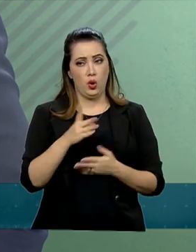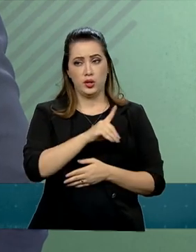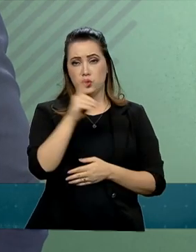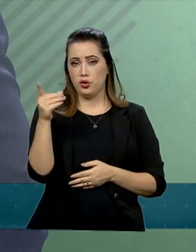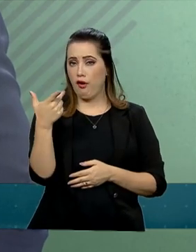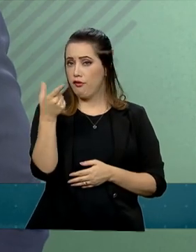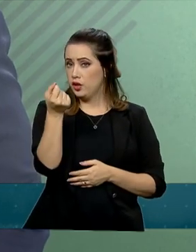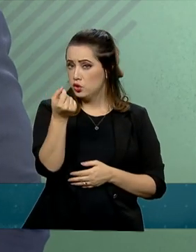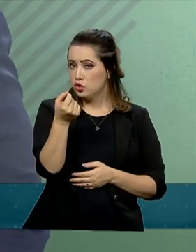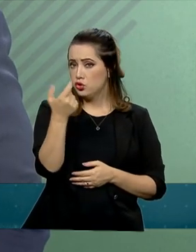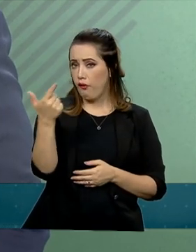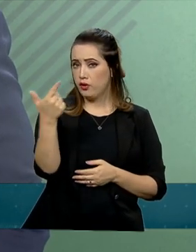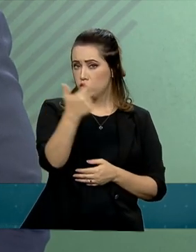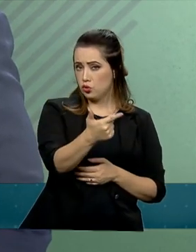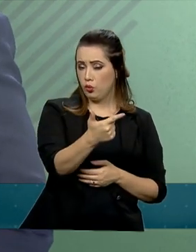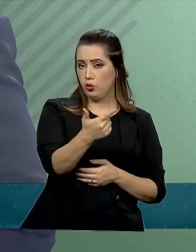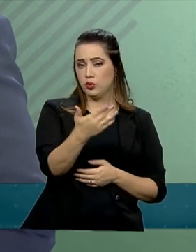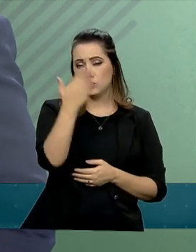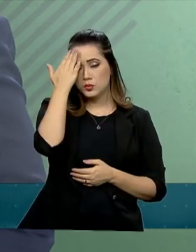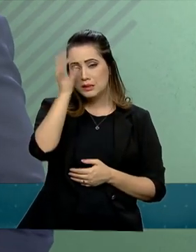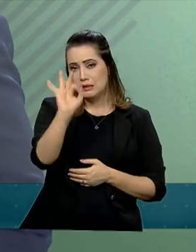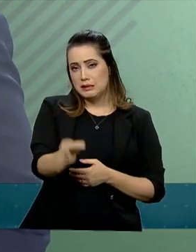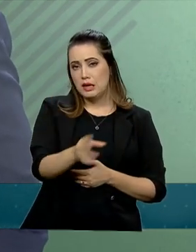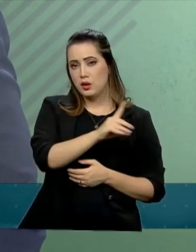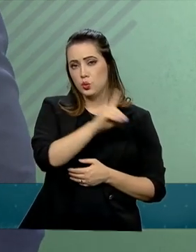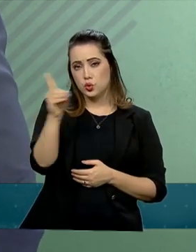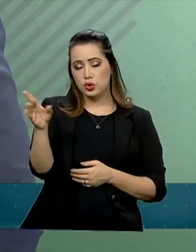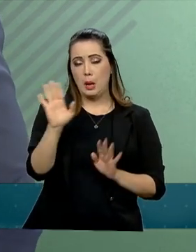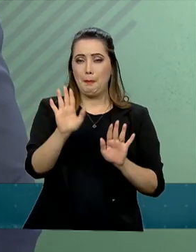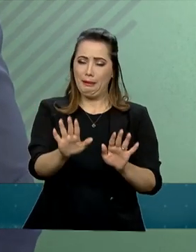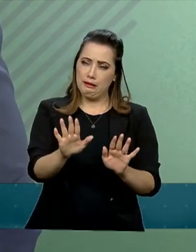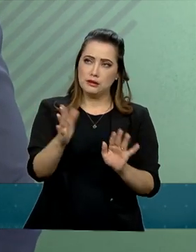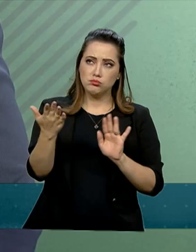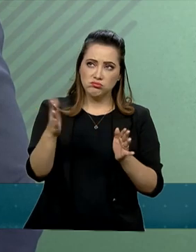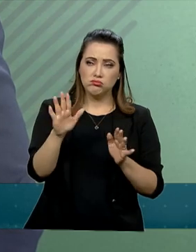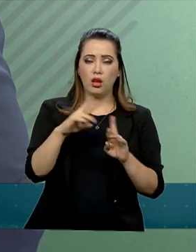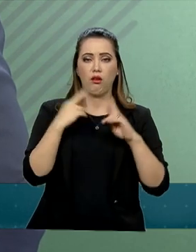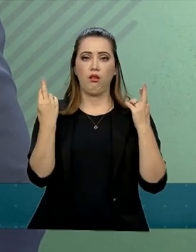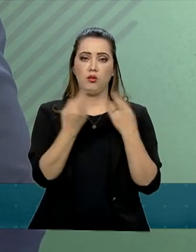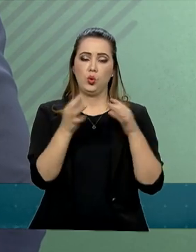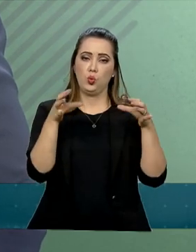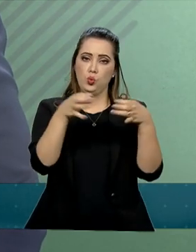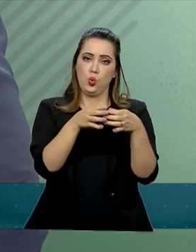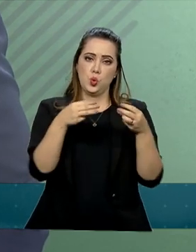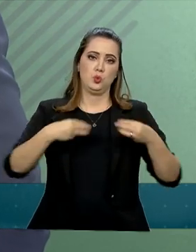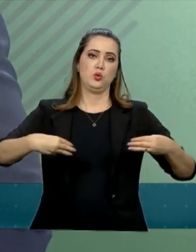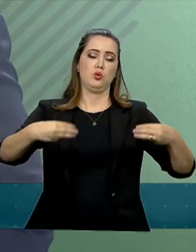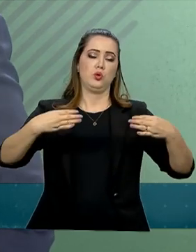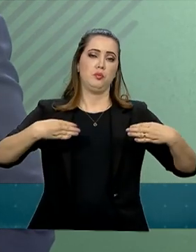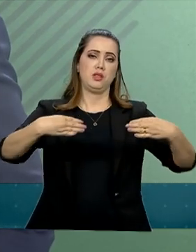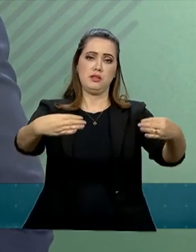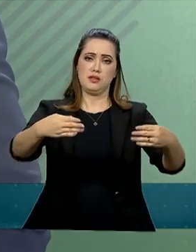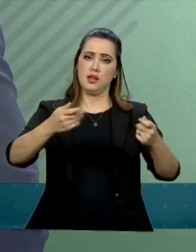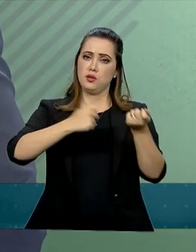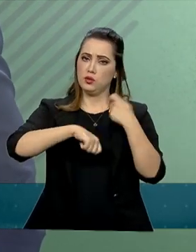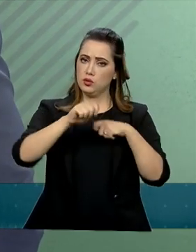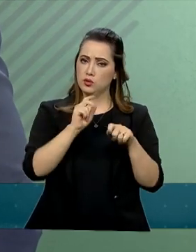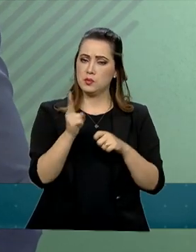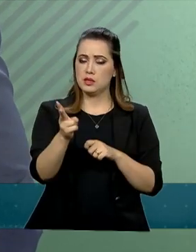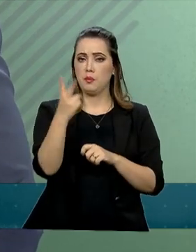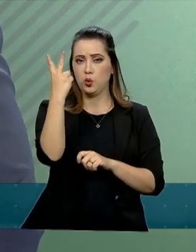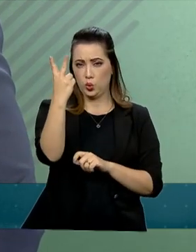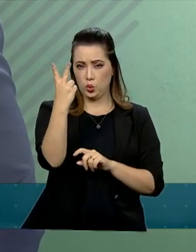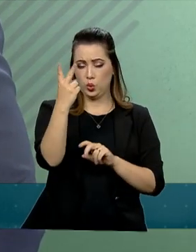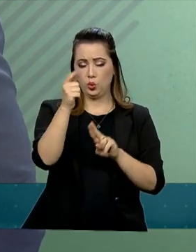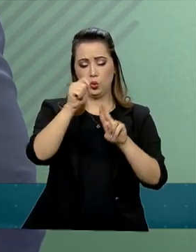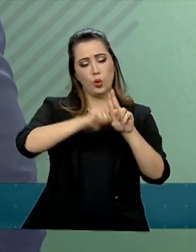22, não tem exatamente a data, nós já vamos ter uma reunião no Ministério da Economia para tratar dessas questões. A cada dois meses isso